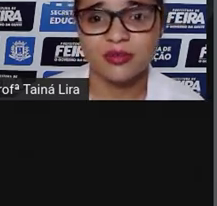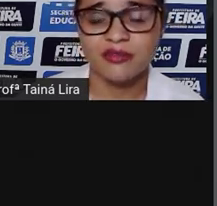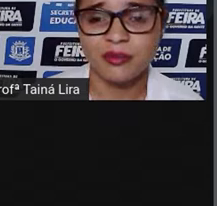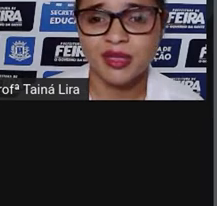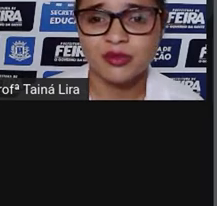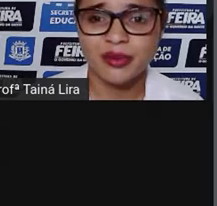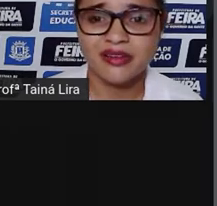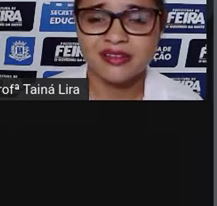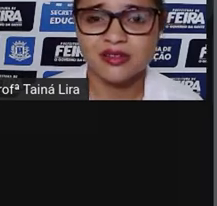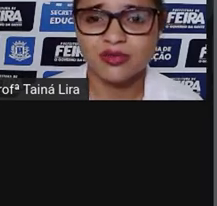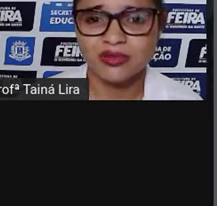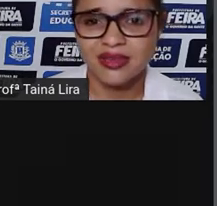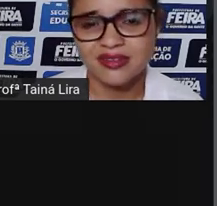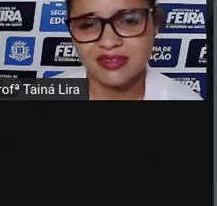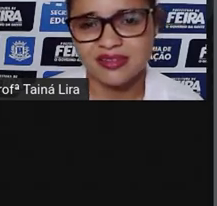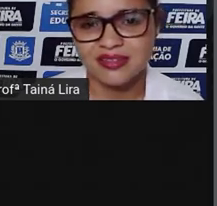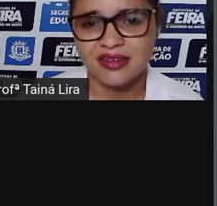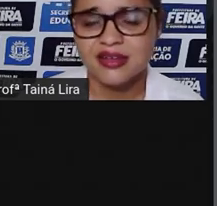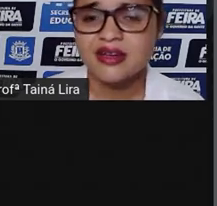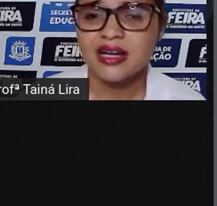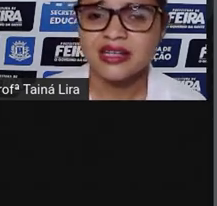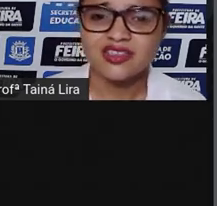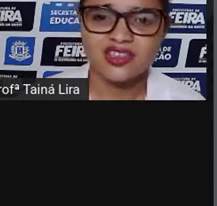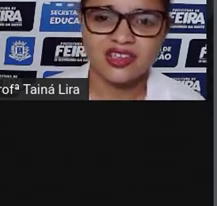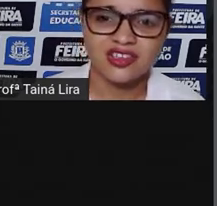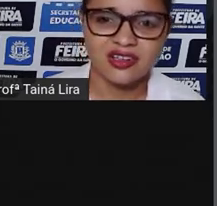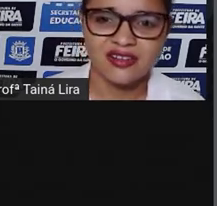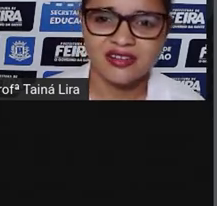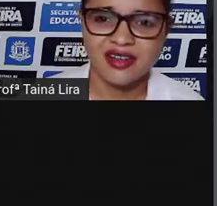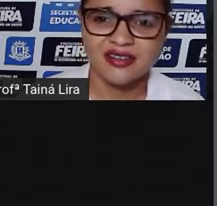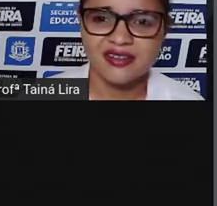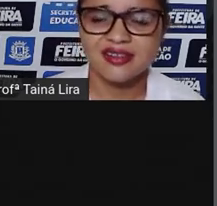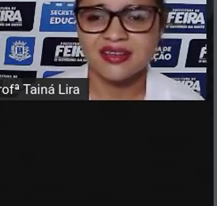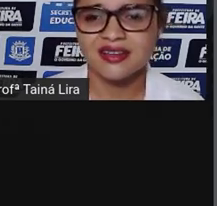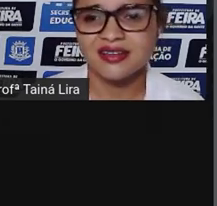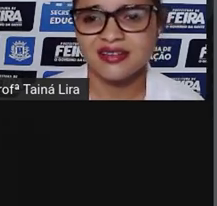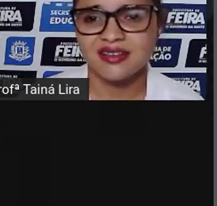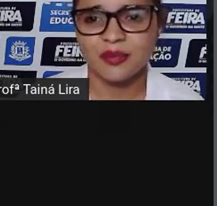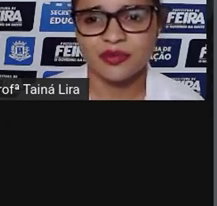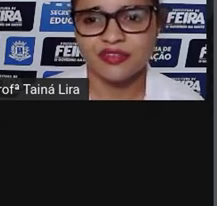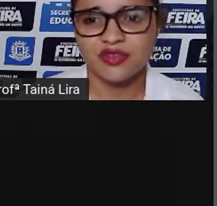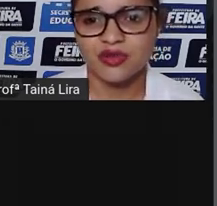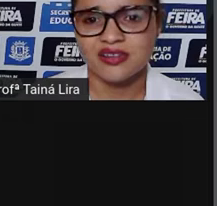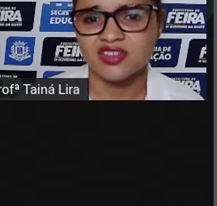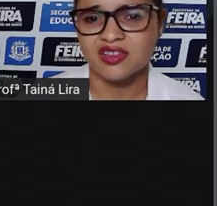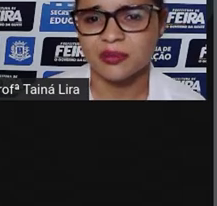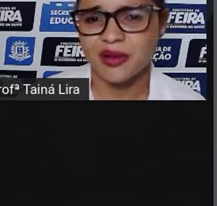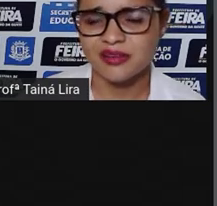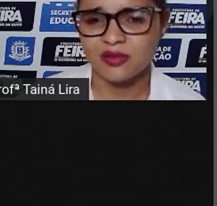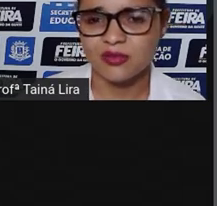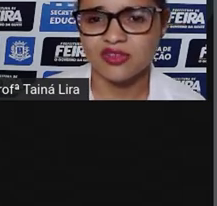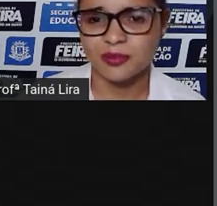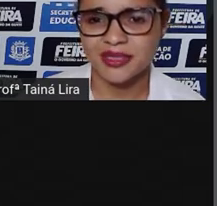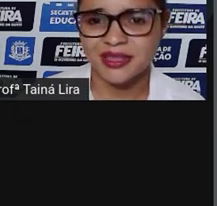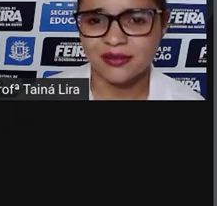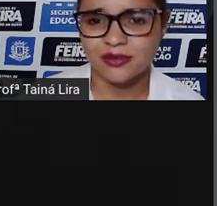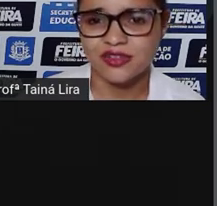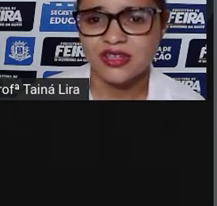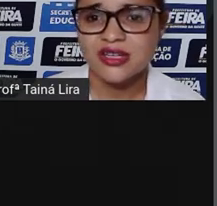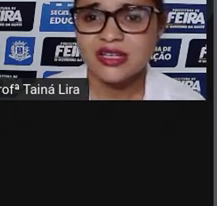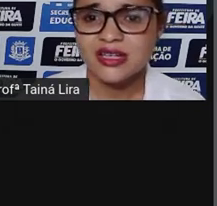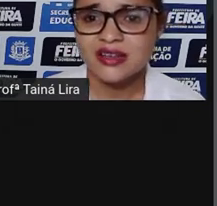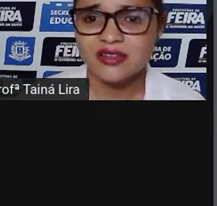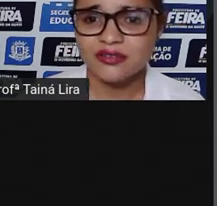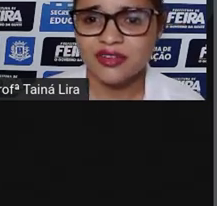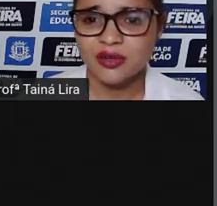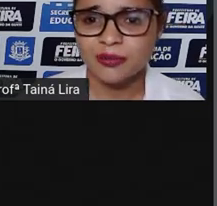fazendo movimentos parecidos com danças. Antes de deixar a cidade, as crianças e a professora assistiram a mais alguns espetáculos